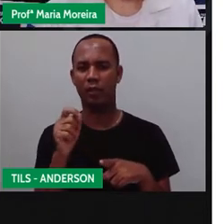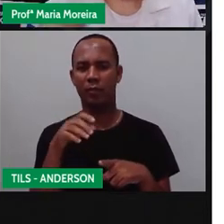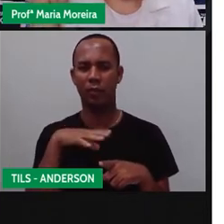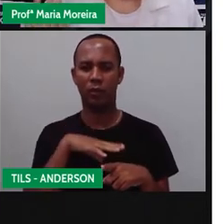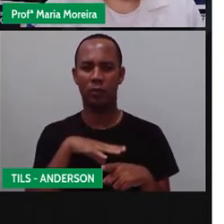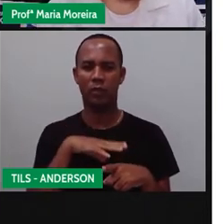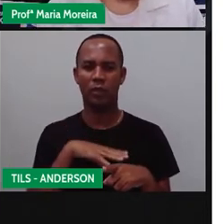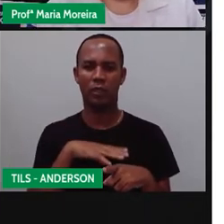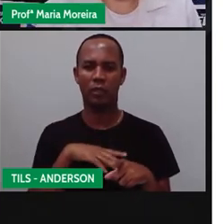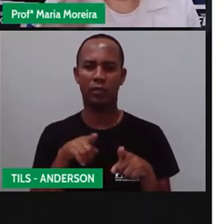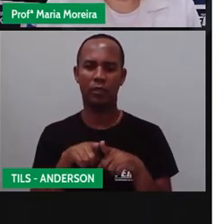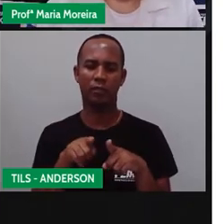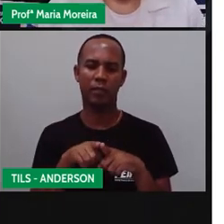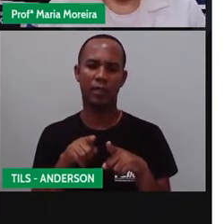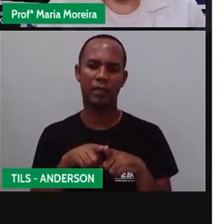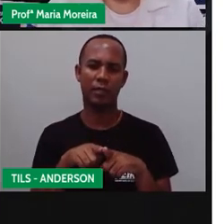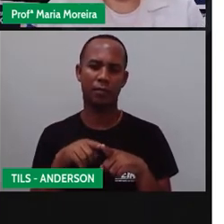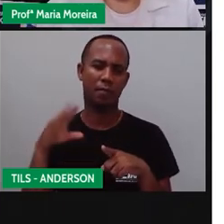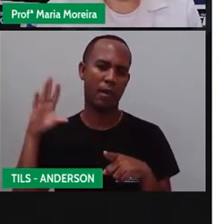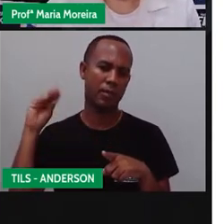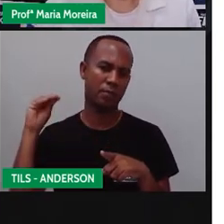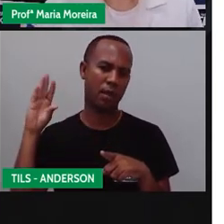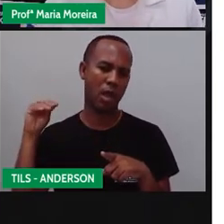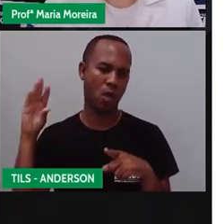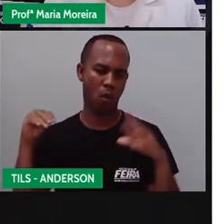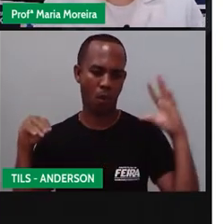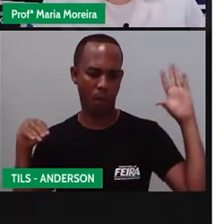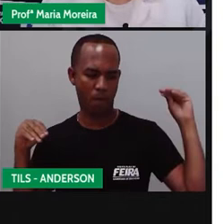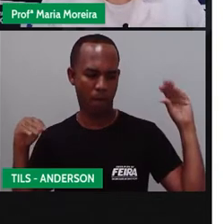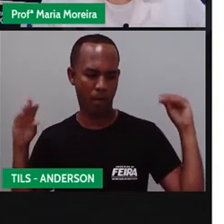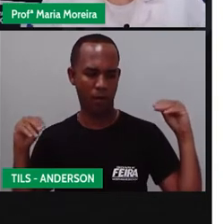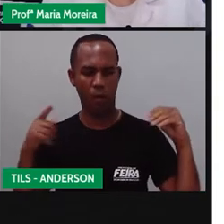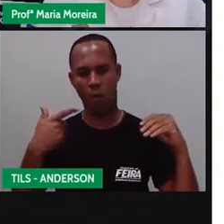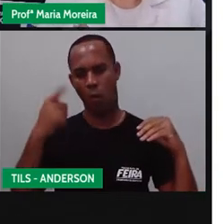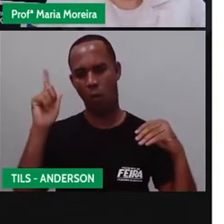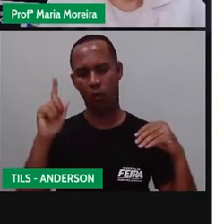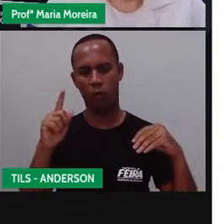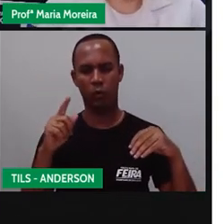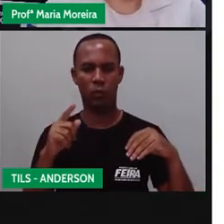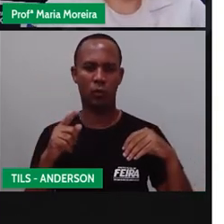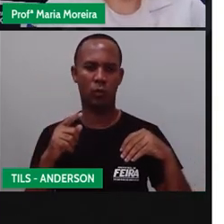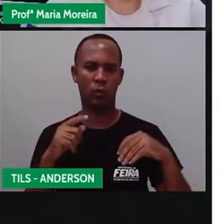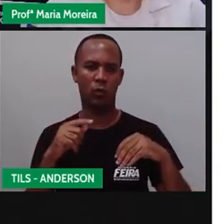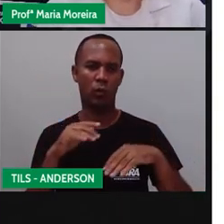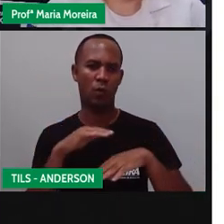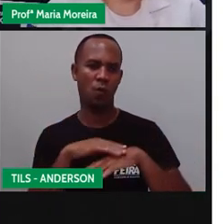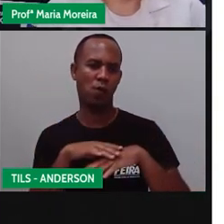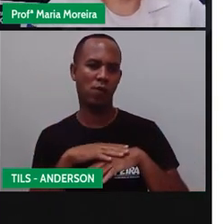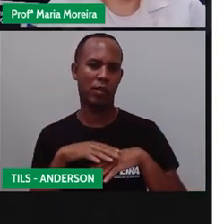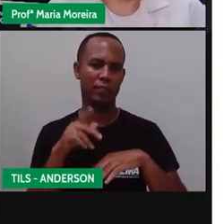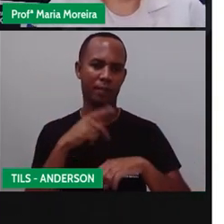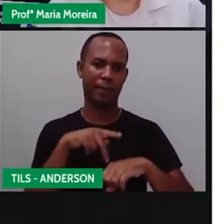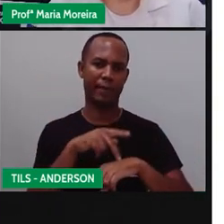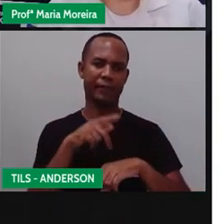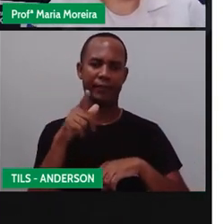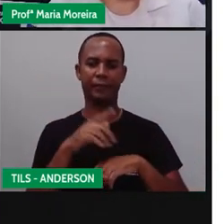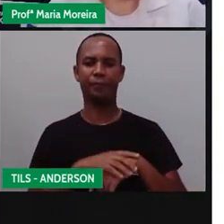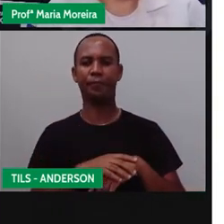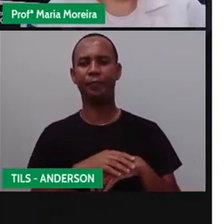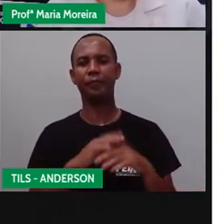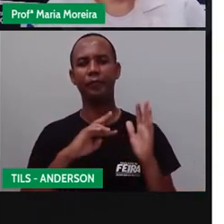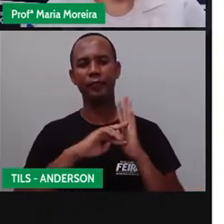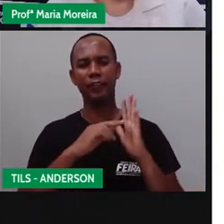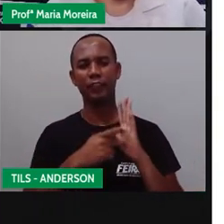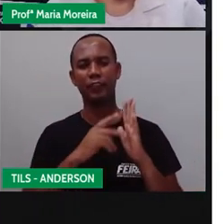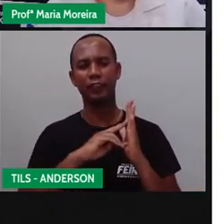portuguesa e ao espanhol e a outros idiomas. Certo? Bom, verbal vem do latim verbum, que significa